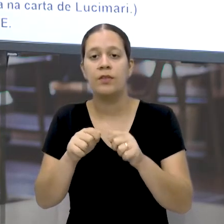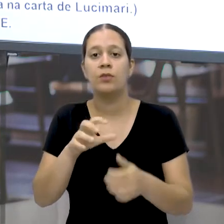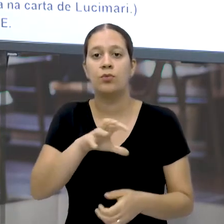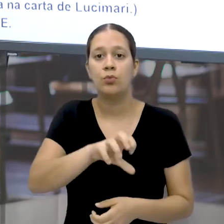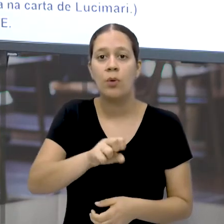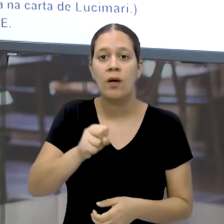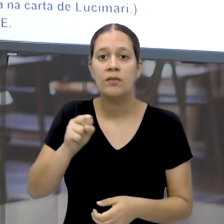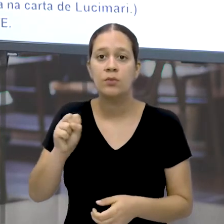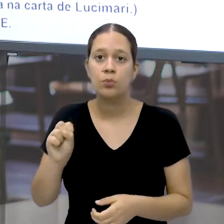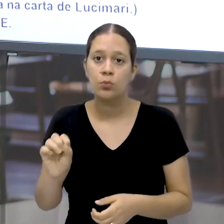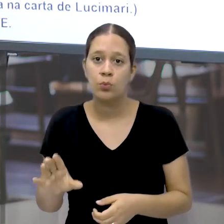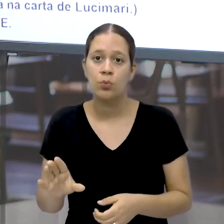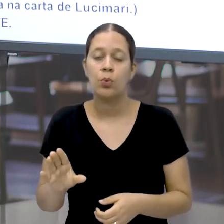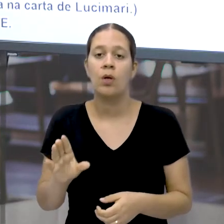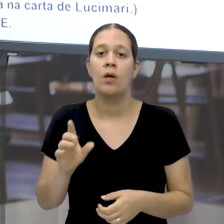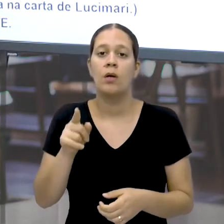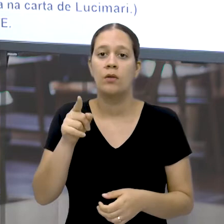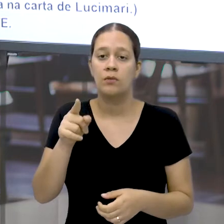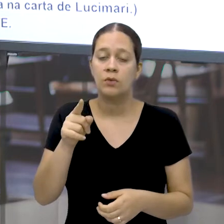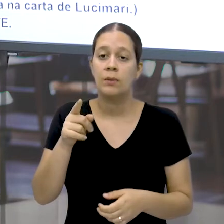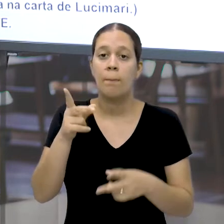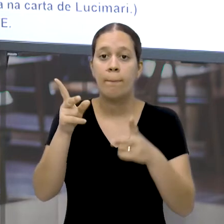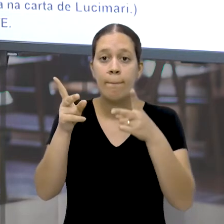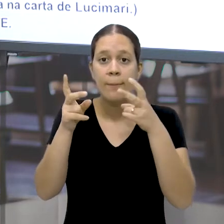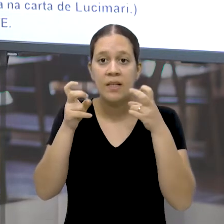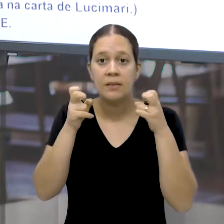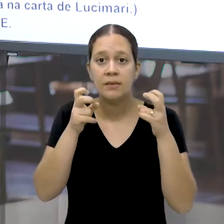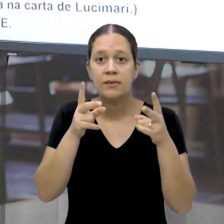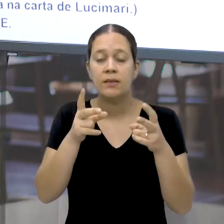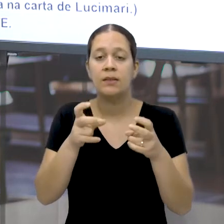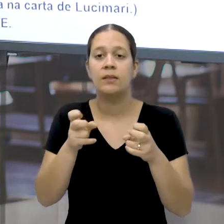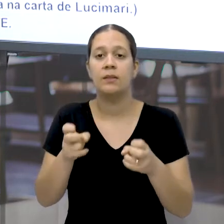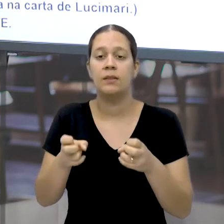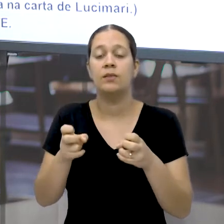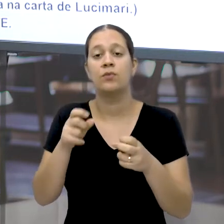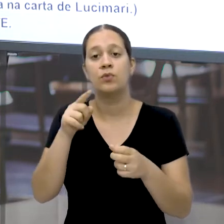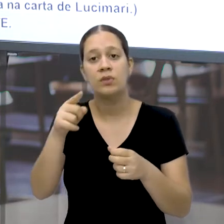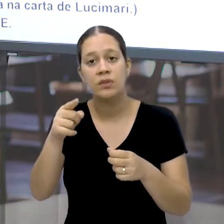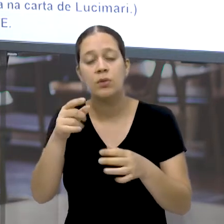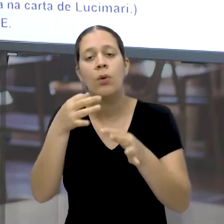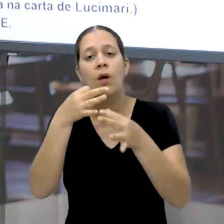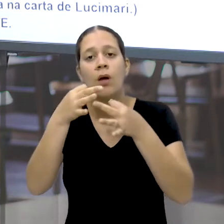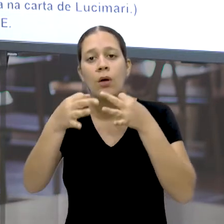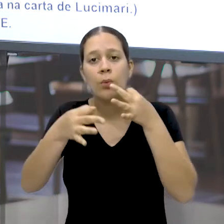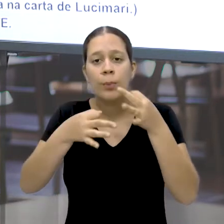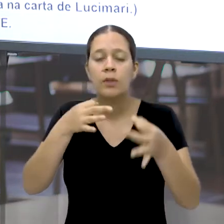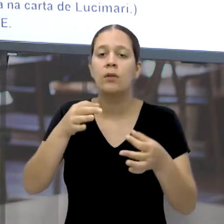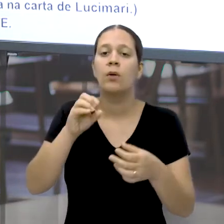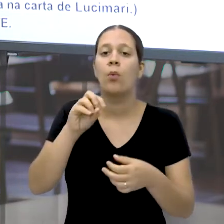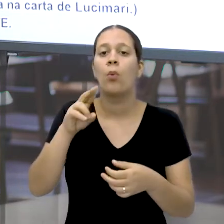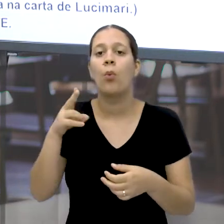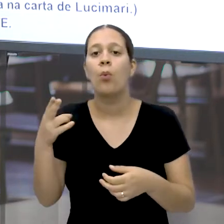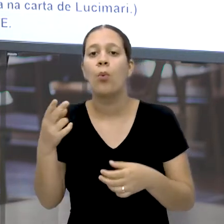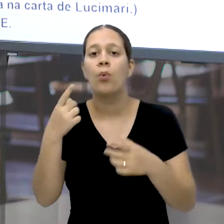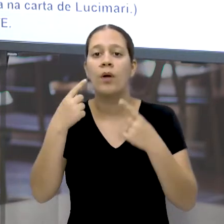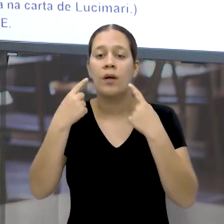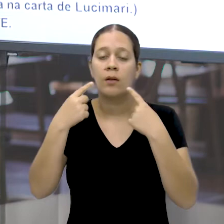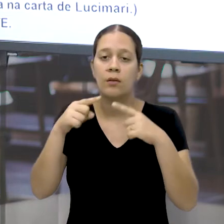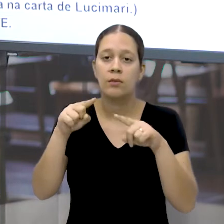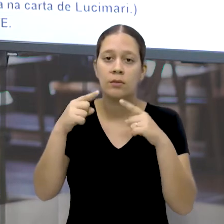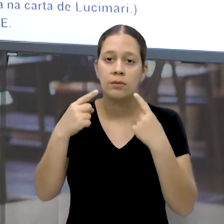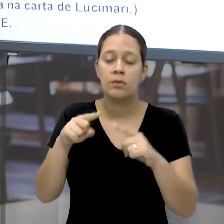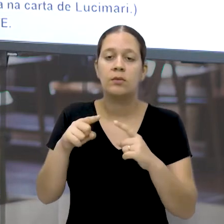Percebam Se não Estão Argumentando Se estão Reclamando Claro que Sempre mostrando